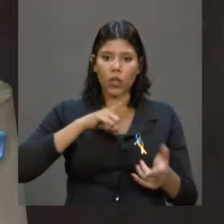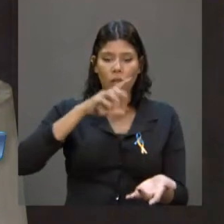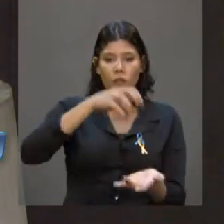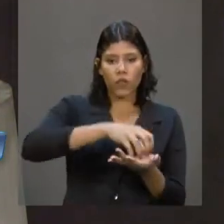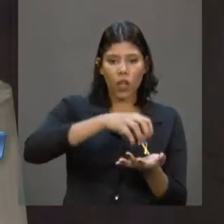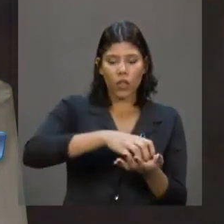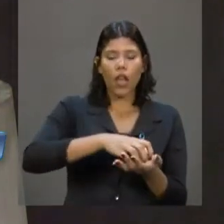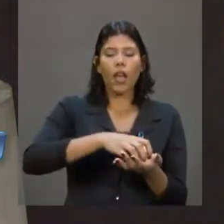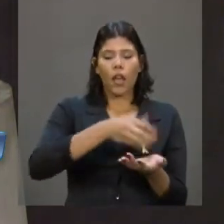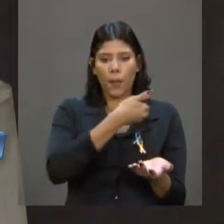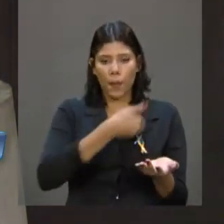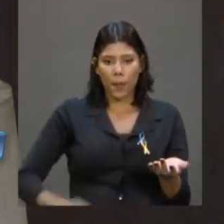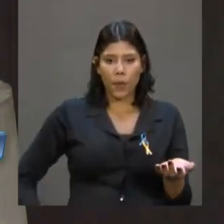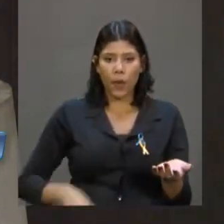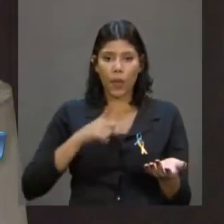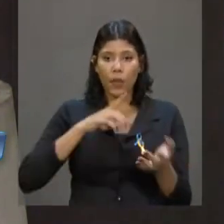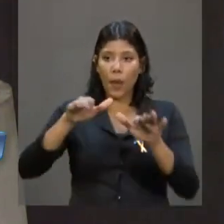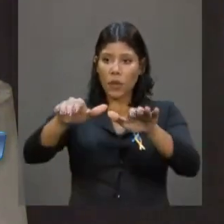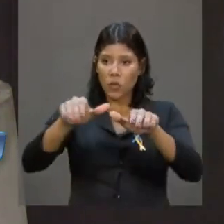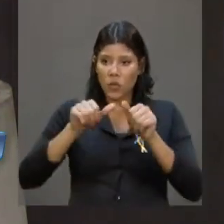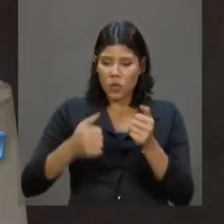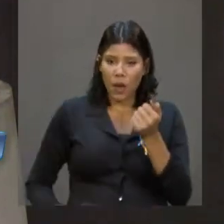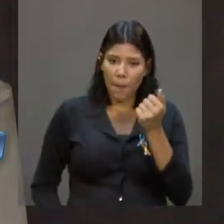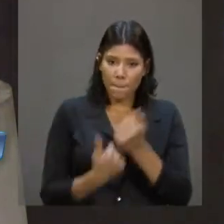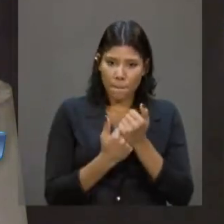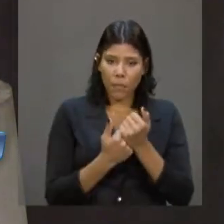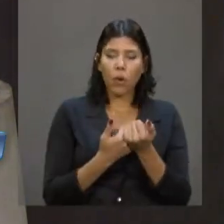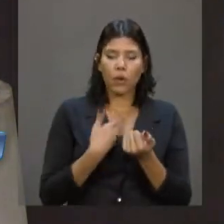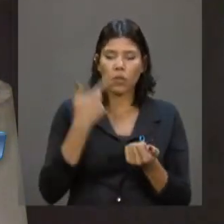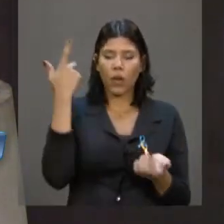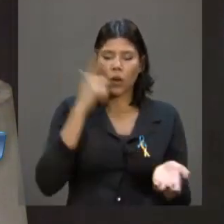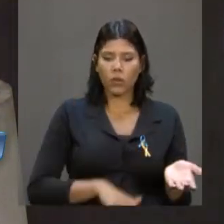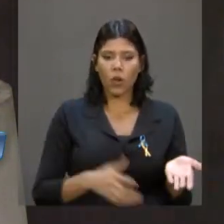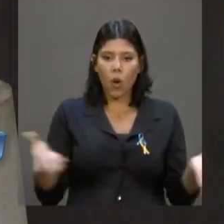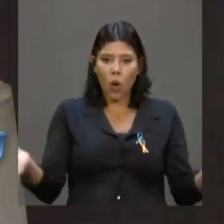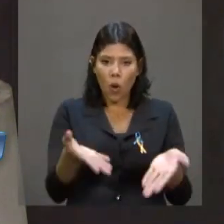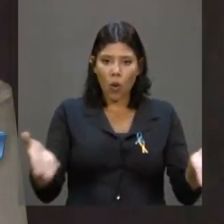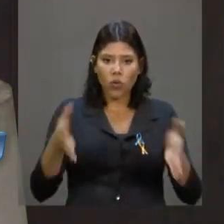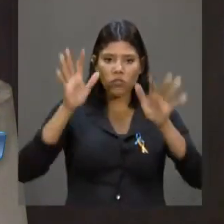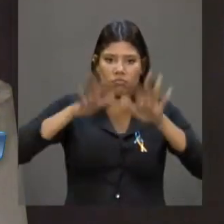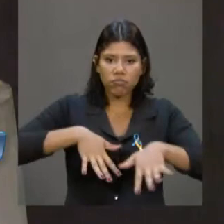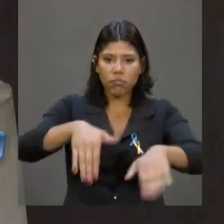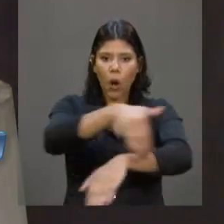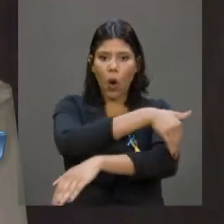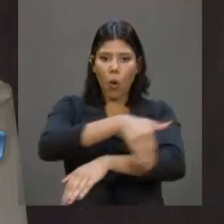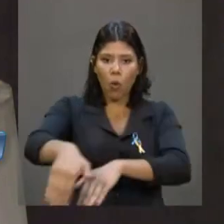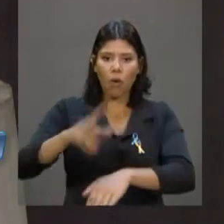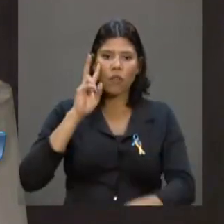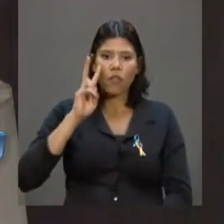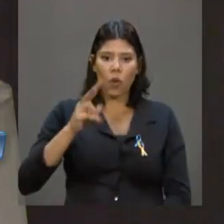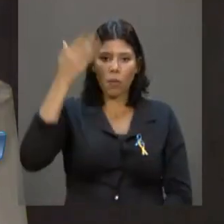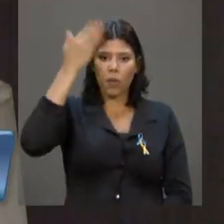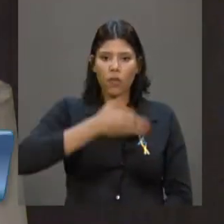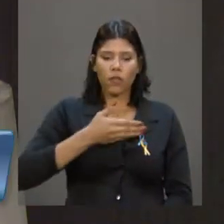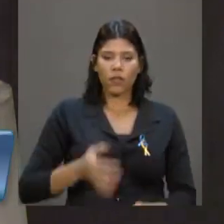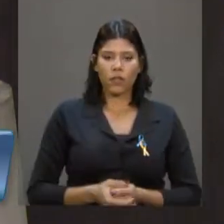buscado apoio e têm ganho apoio da sociedade brasileira, como se viu hoje nas ruas da nossa cidade. Muito obrigado.